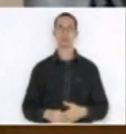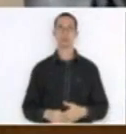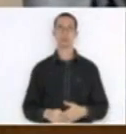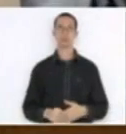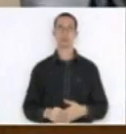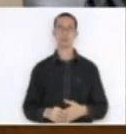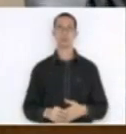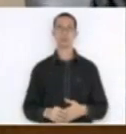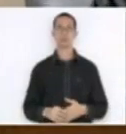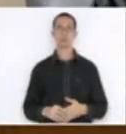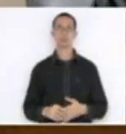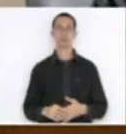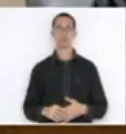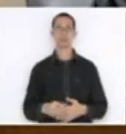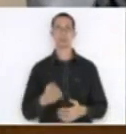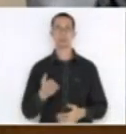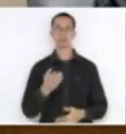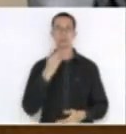Não? Deputado João Mim.